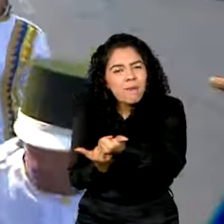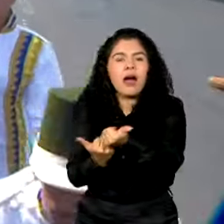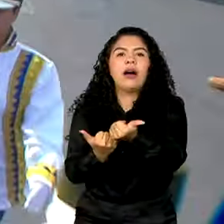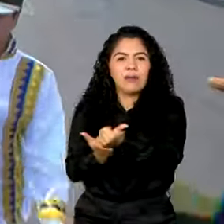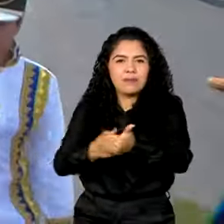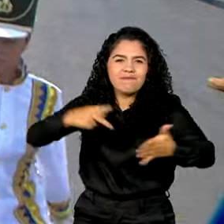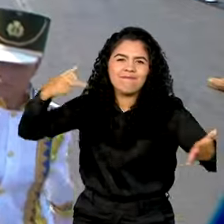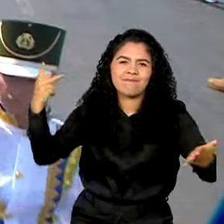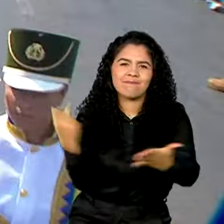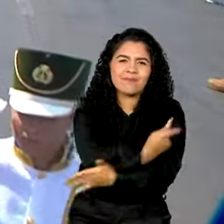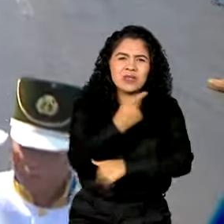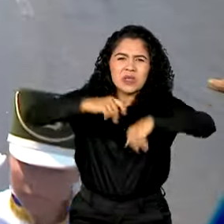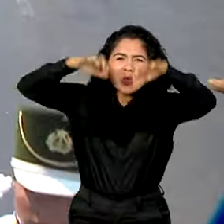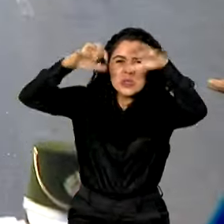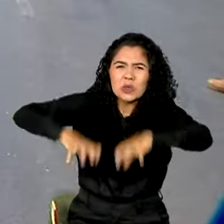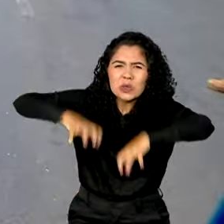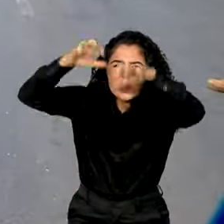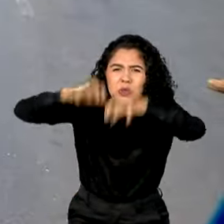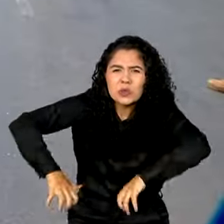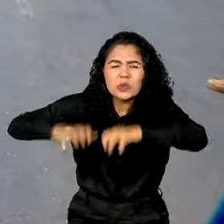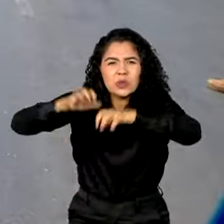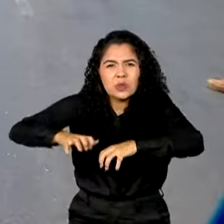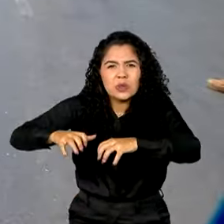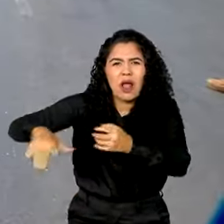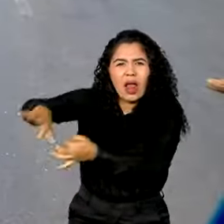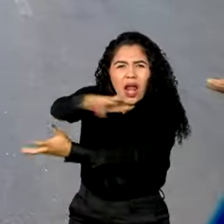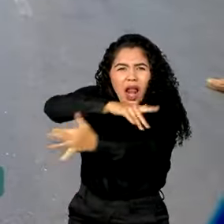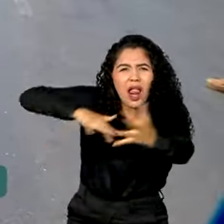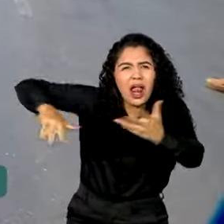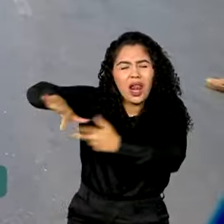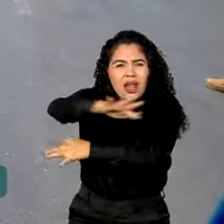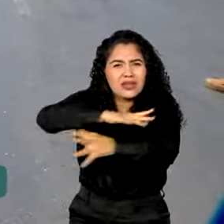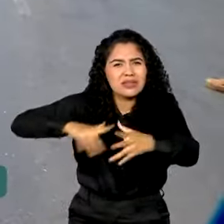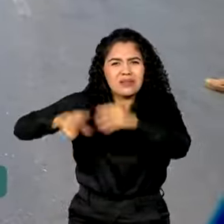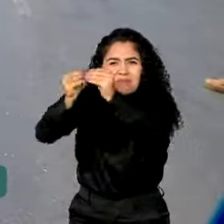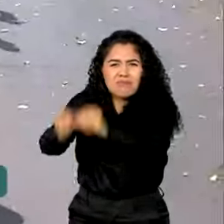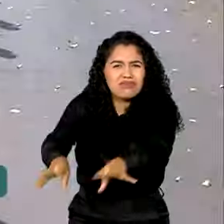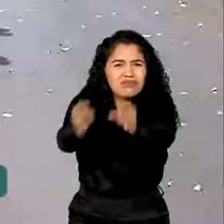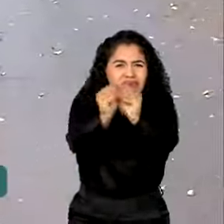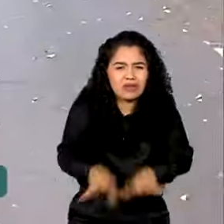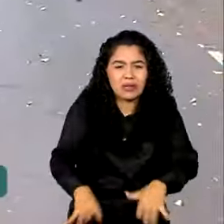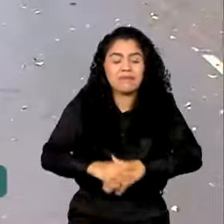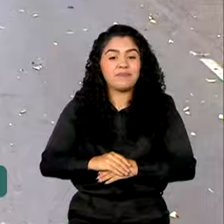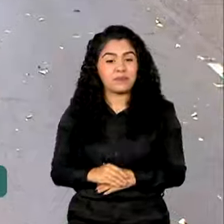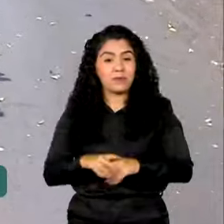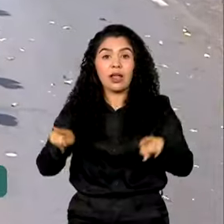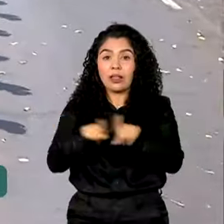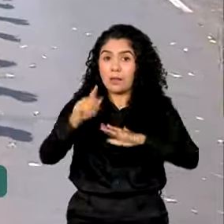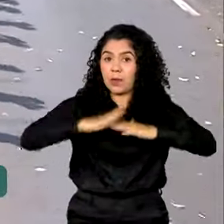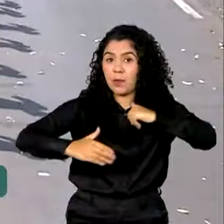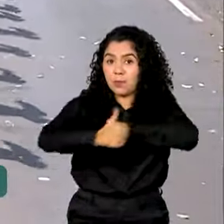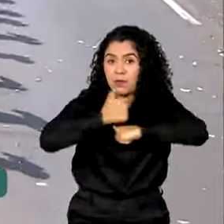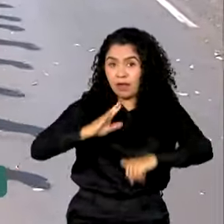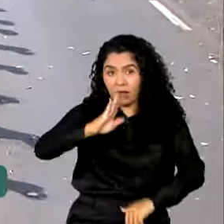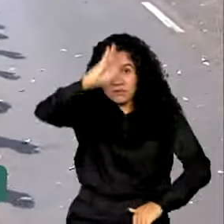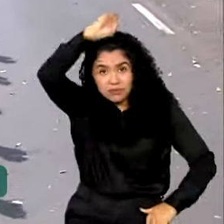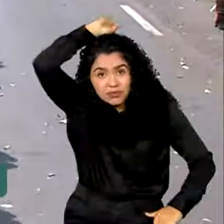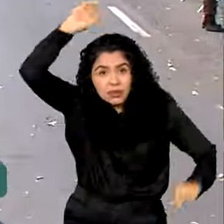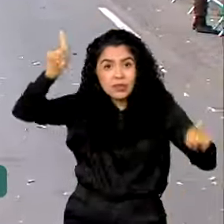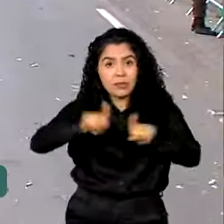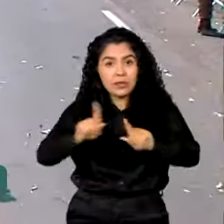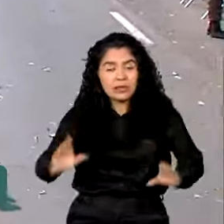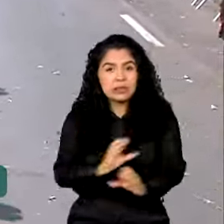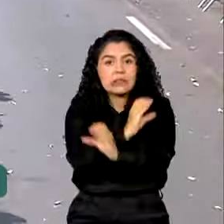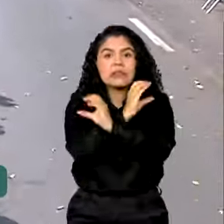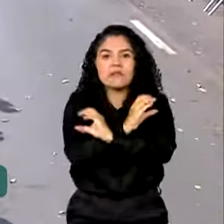ao passar pela catástrofe climática das enchentes que assolaram o Estado. Bombeiros e defesa civil, figuras tão